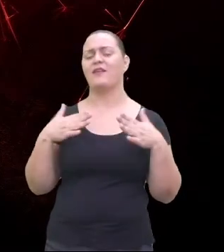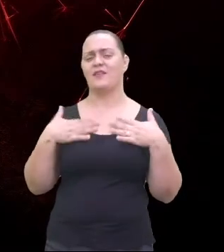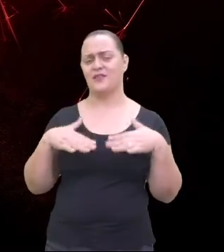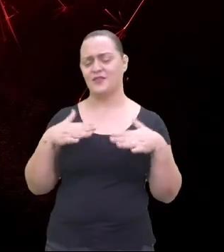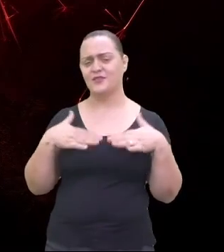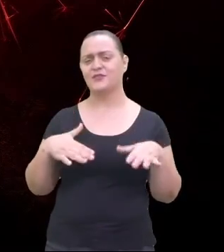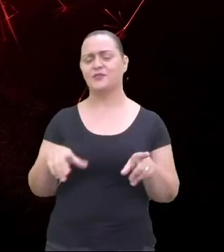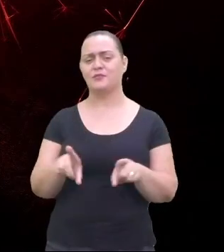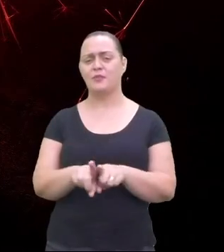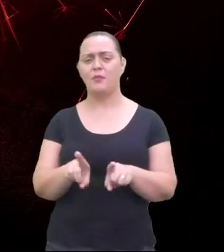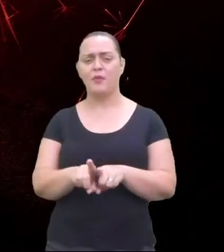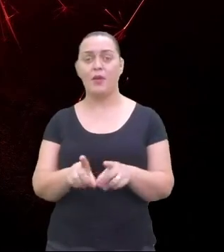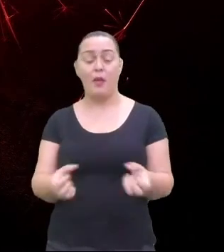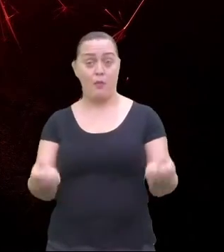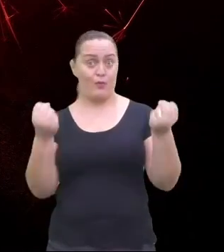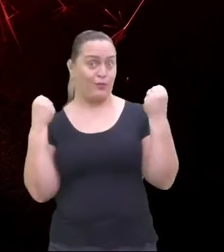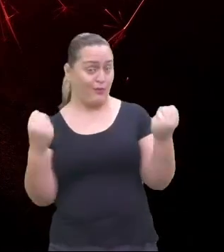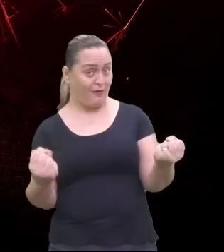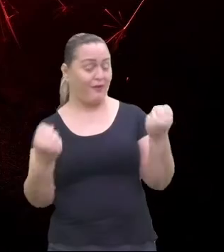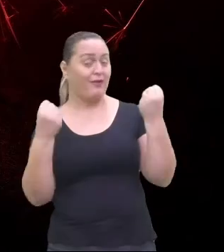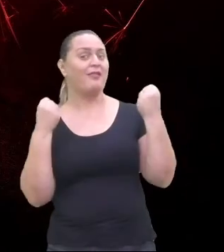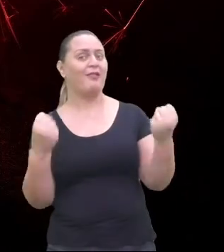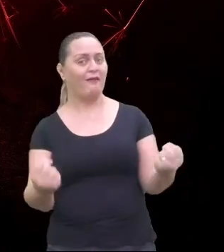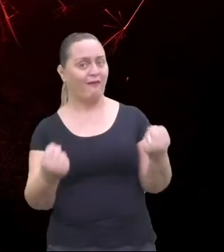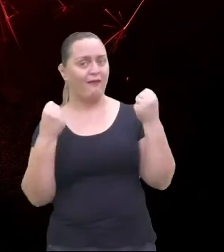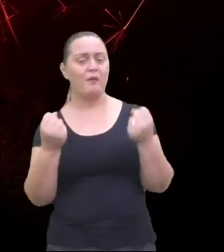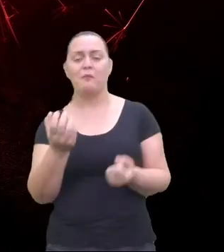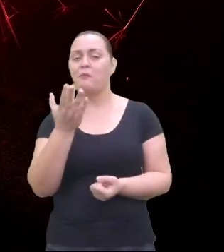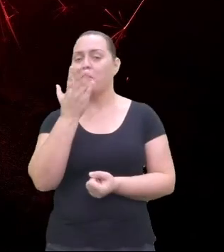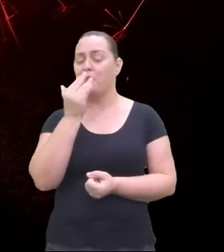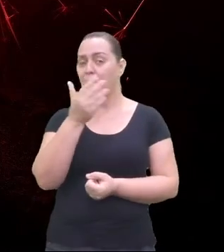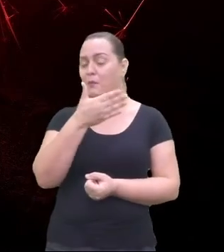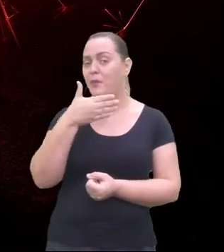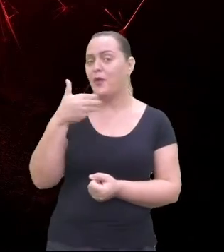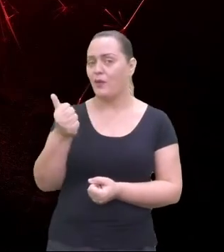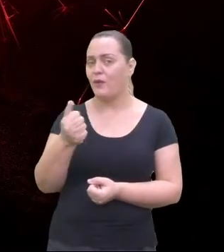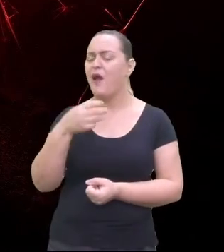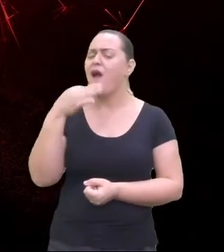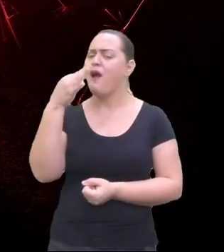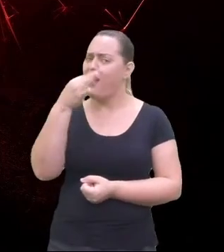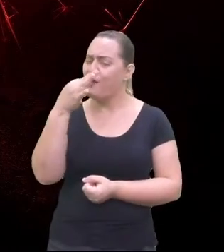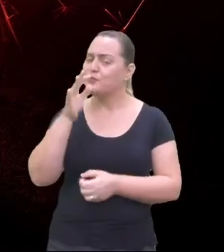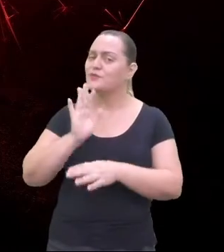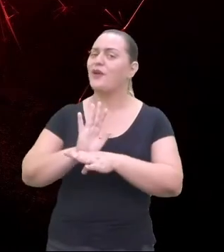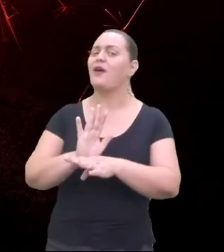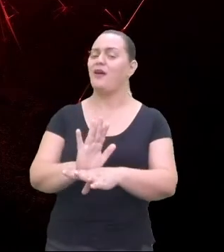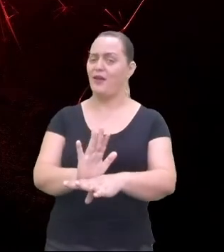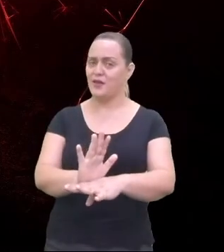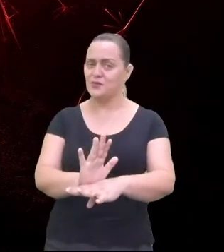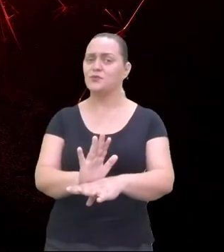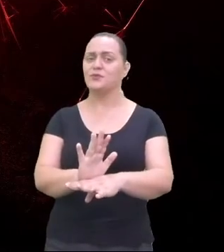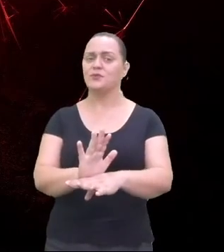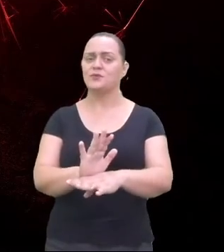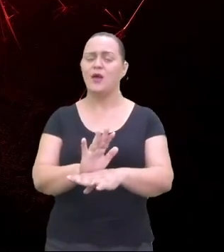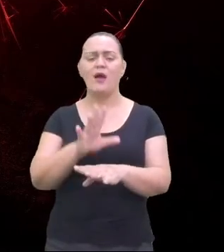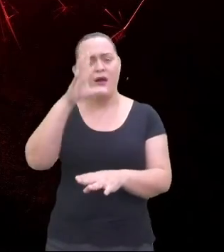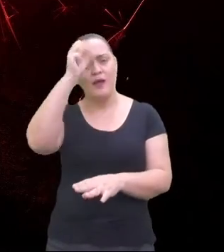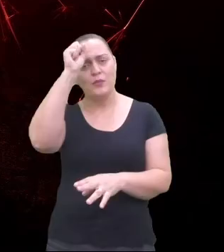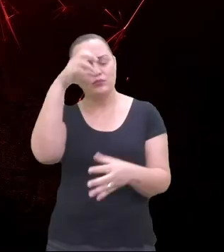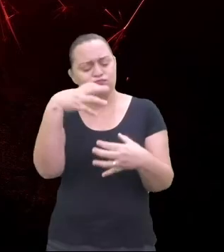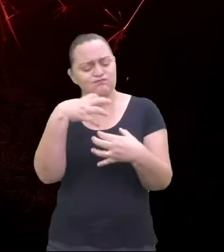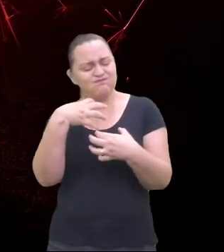para alimentar melhor, para malhar. Vamos fazer isso? Vamos ouvir música? Vamos aprender a ouvir música, né?